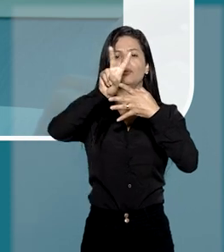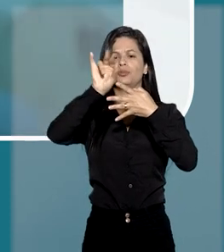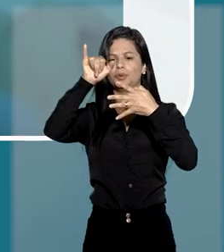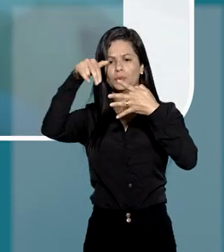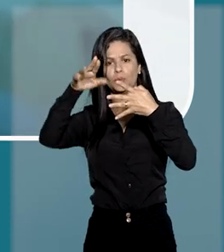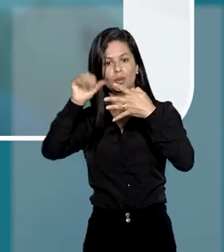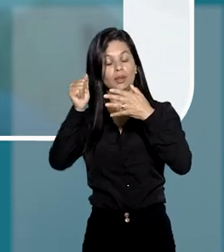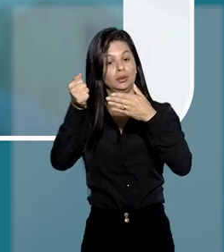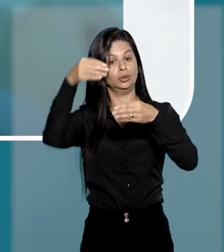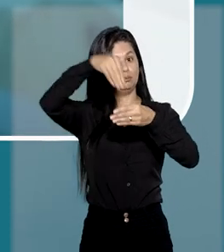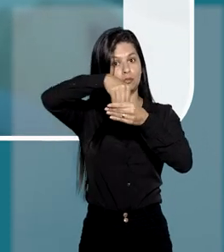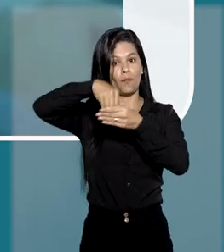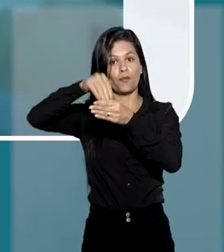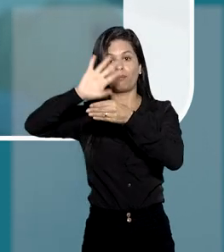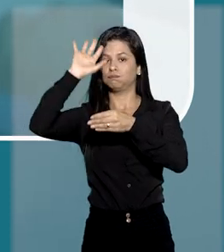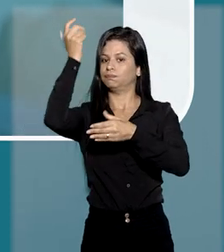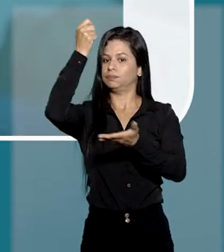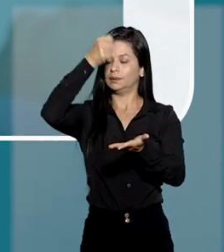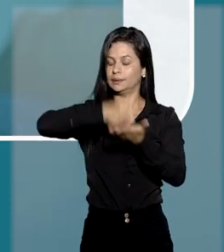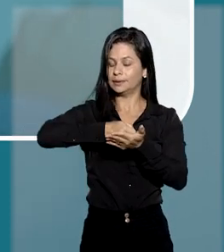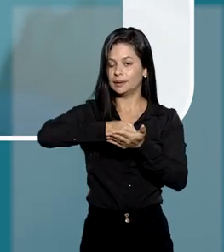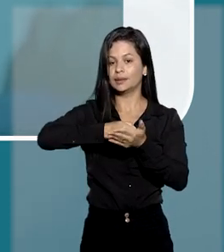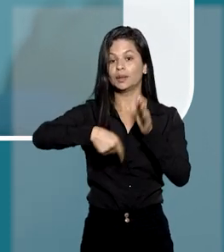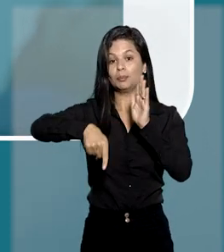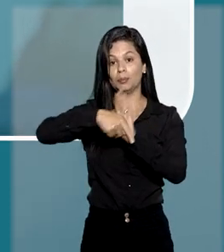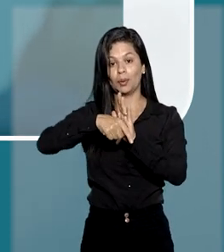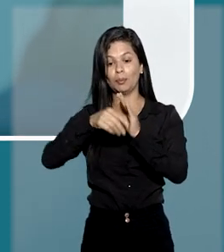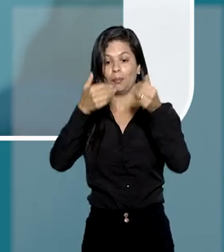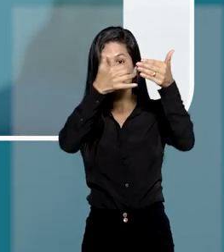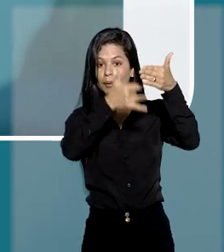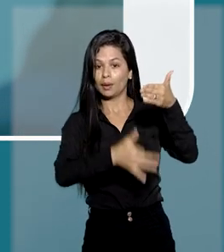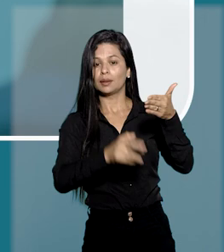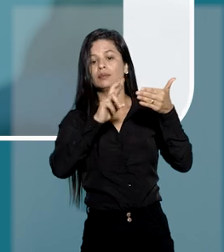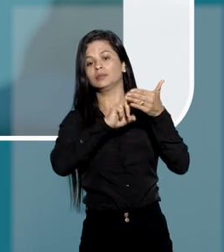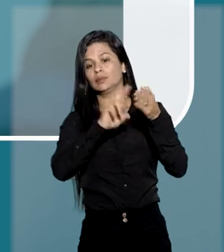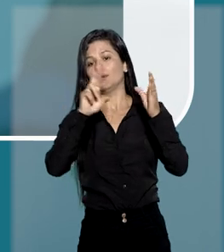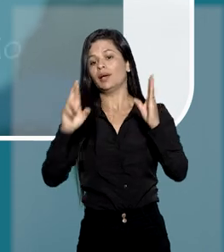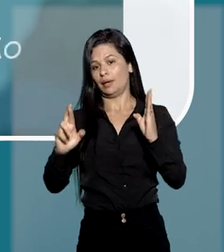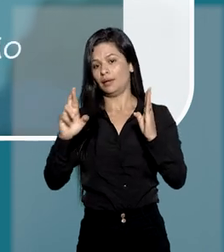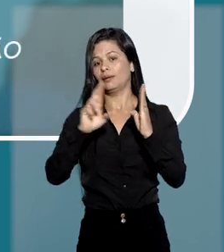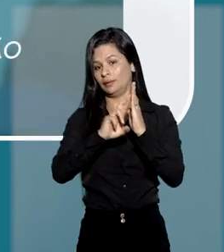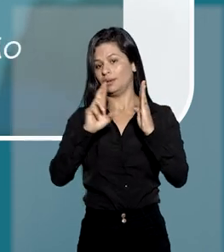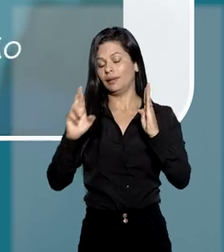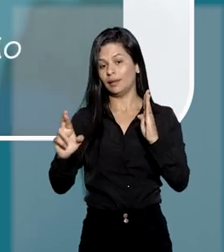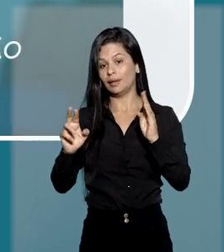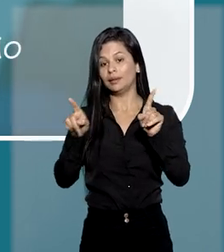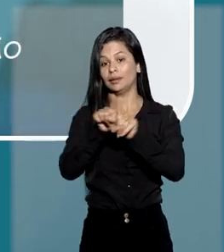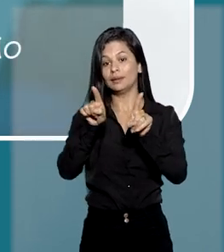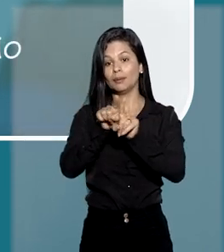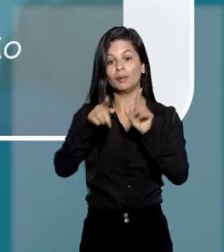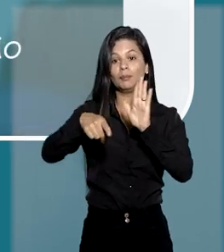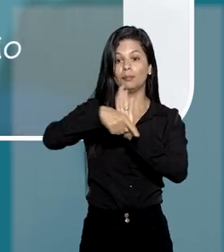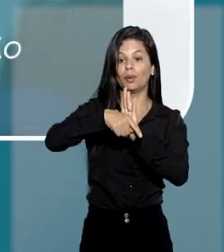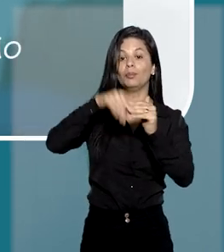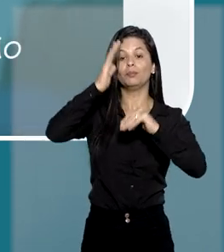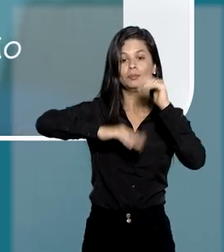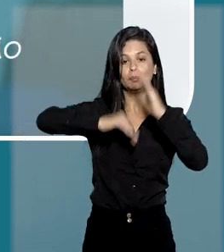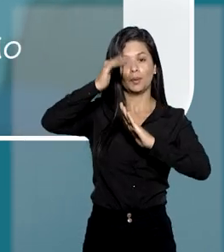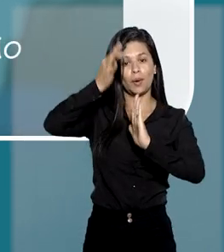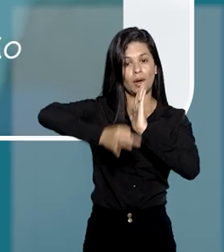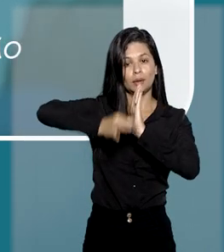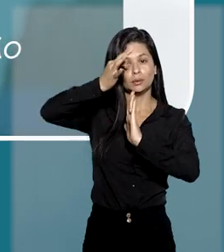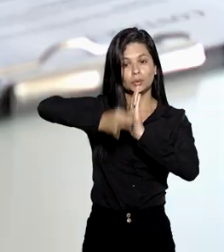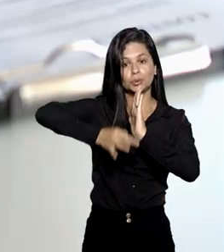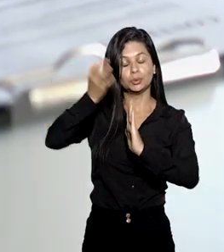acórdão proferido em incidente de resolução de demandas repetitivas e de incidente de assunção de competência.